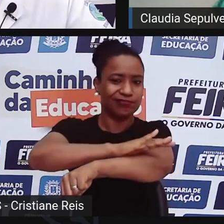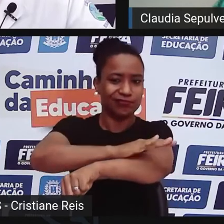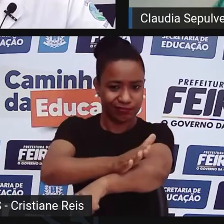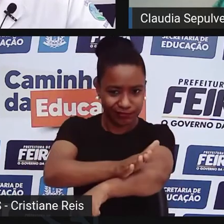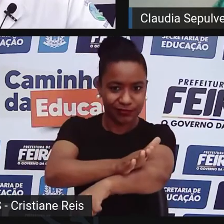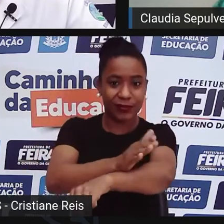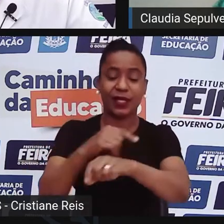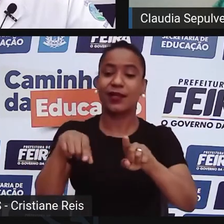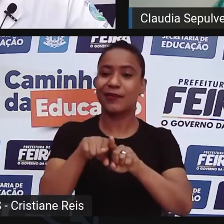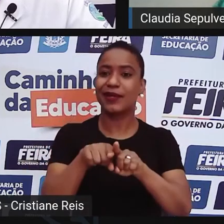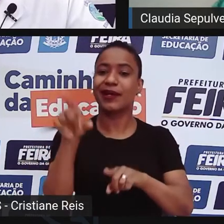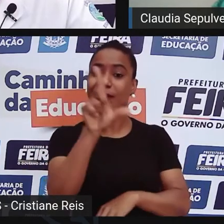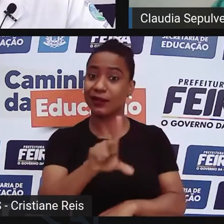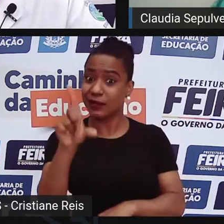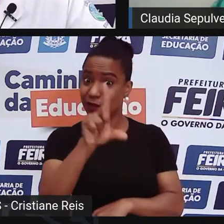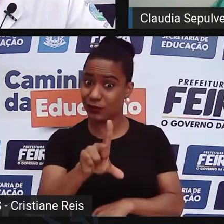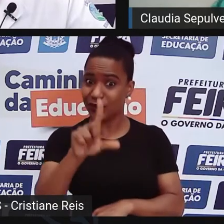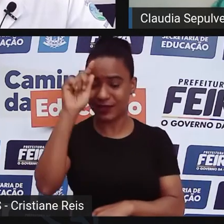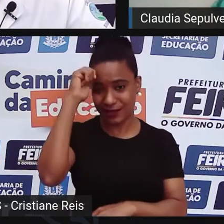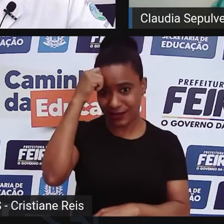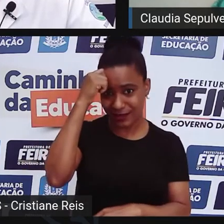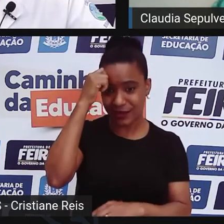negra a partir de 80 muito forte.